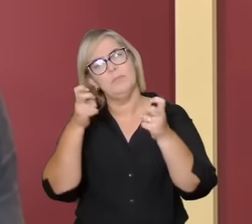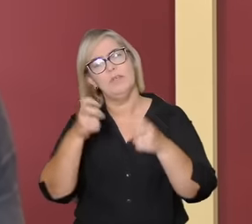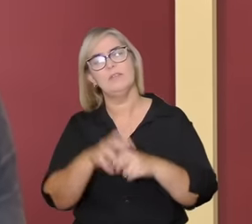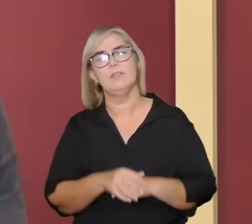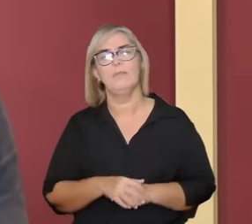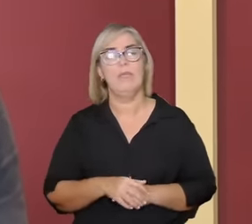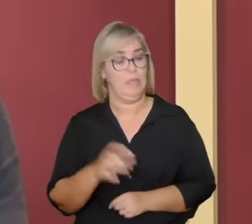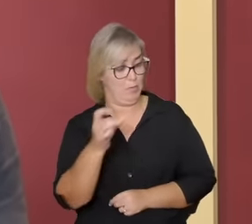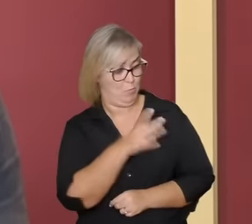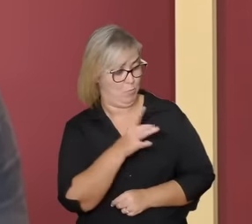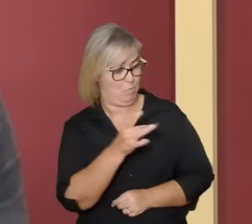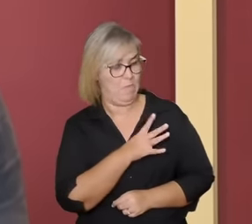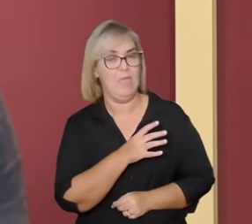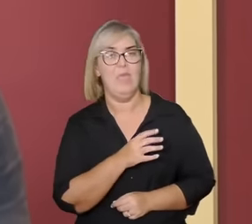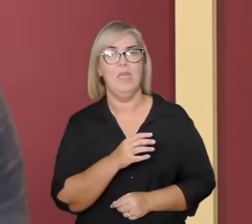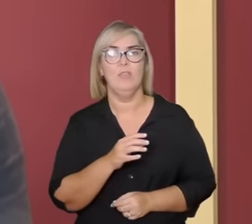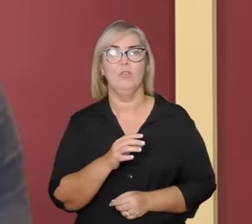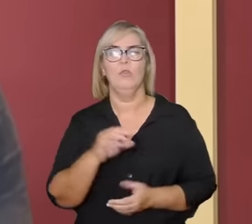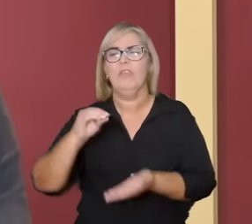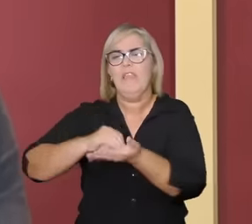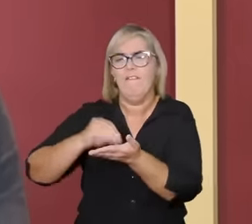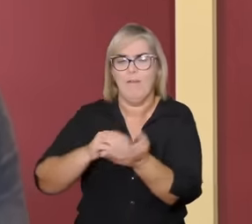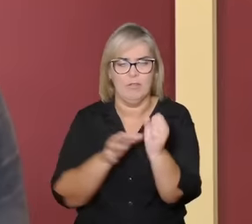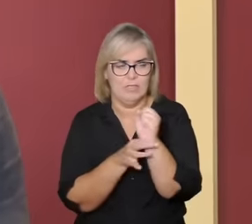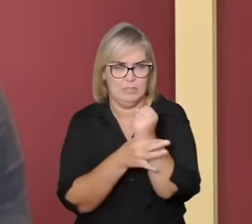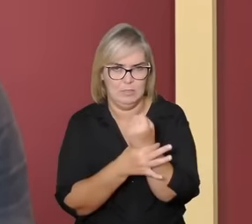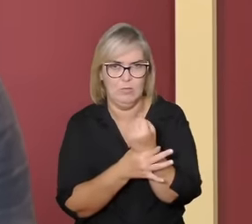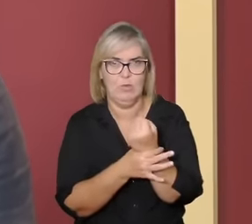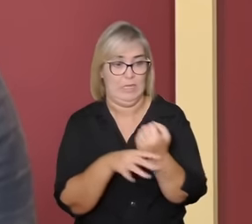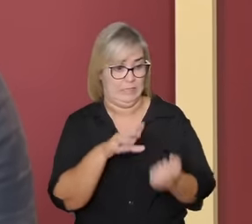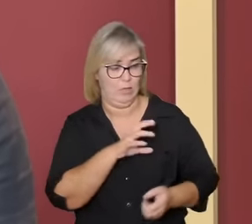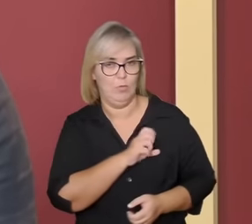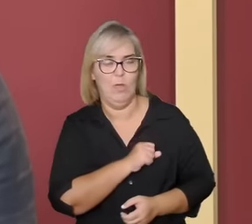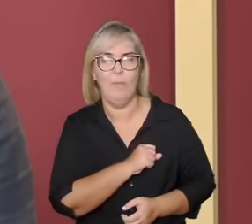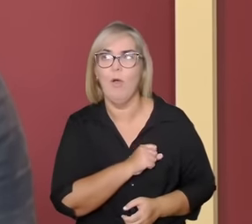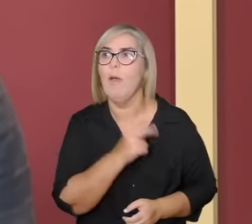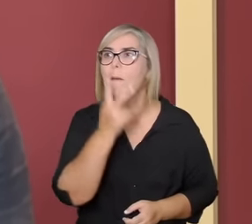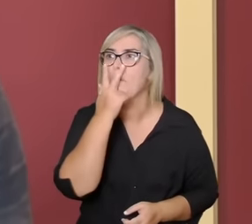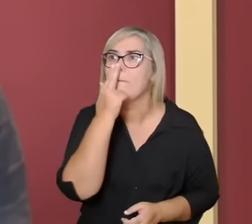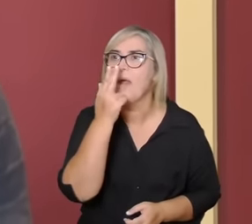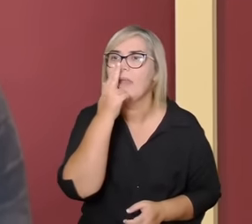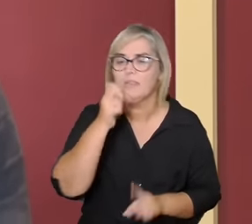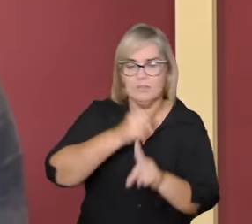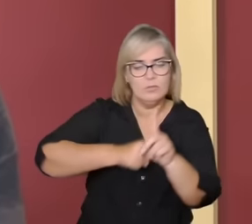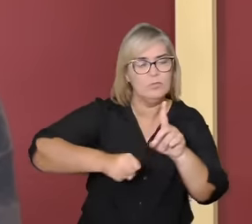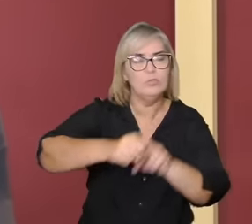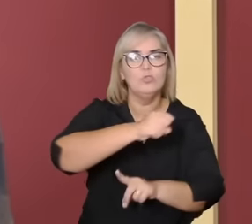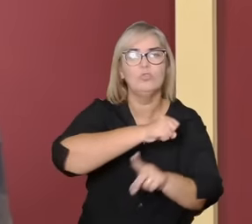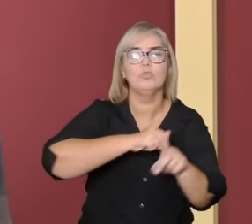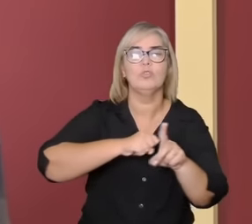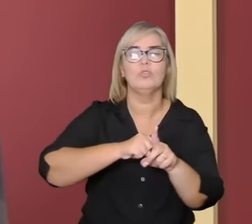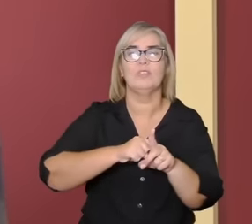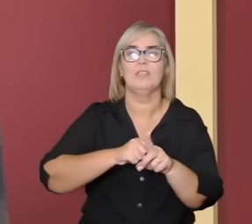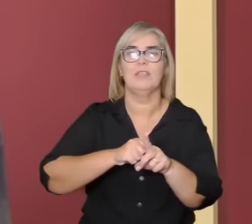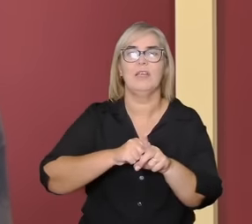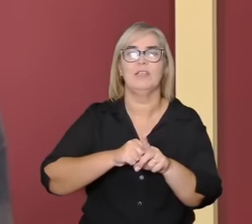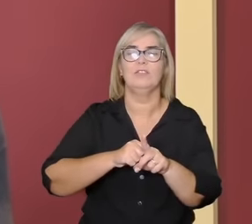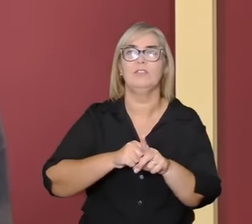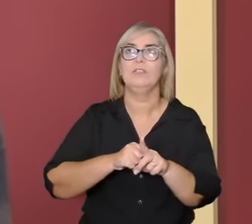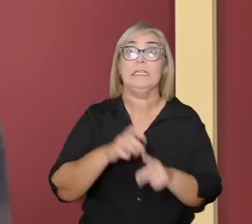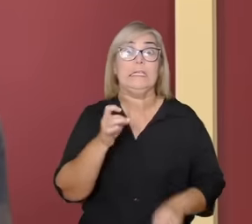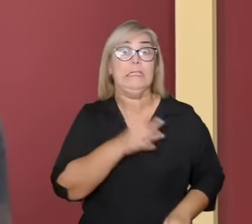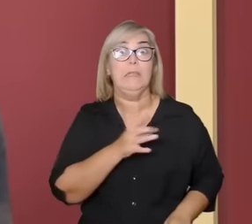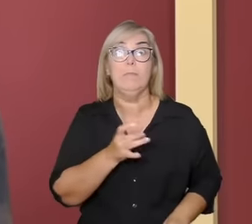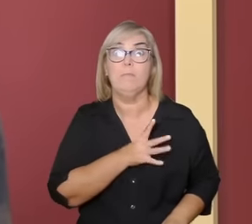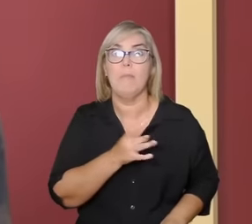da insegurança em se demonstrar amor vem por estarmos inseridos em uma sociedade cosmofóbica e